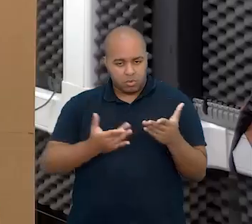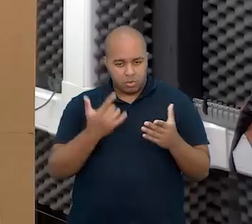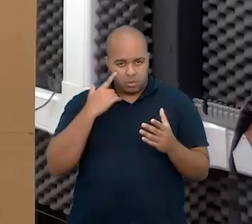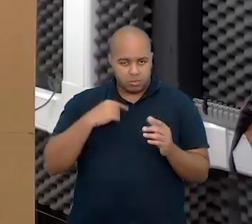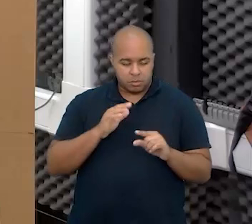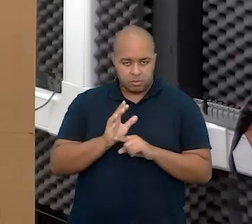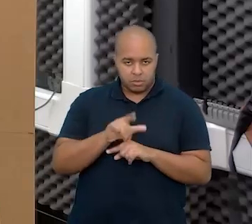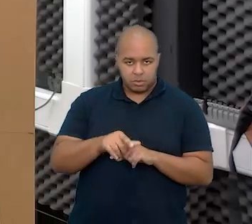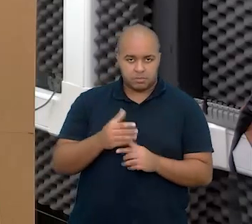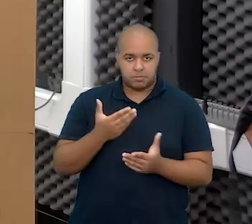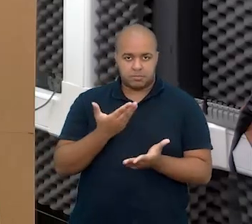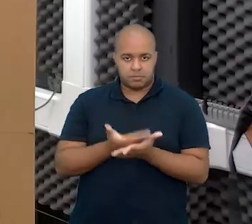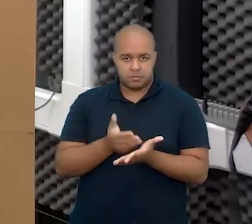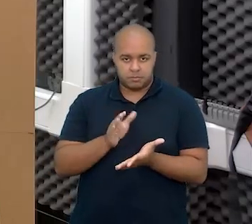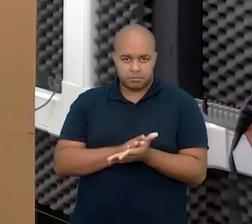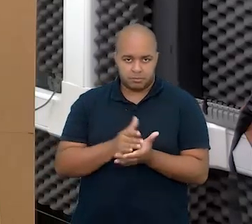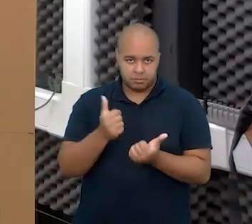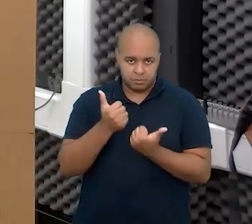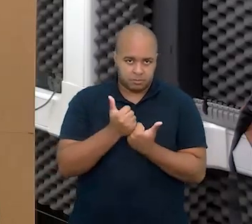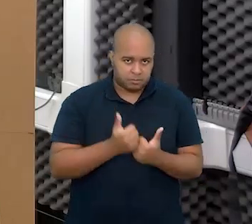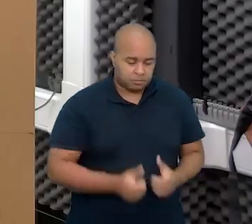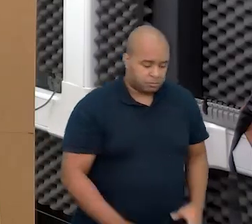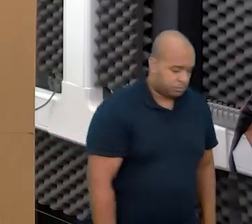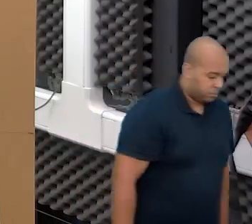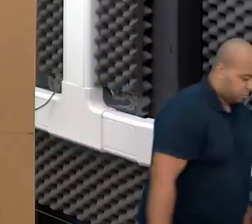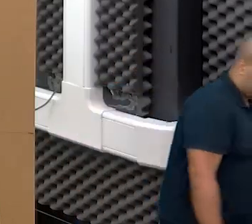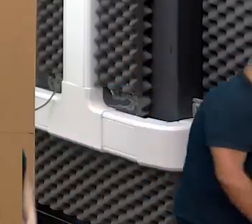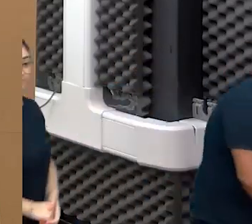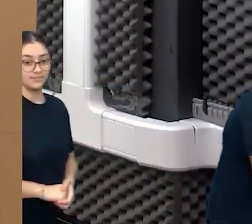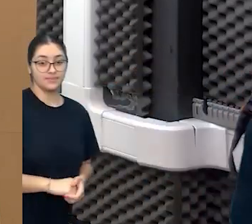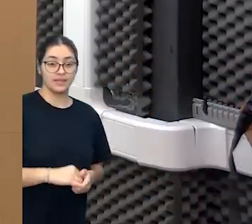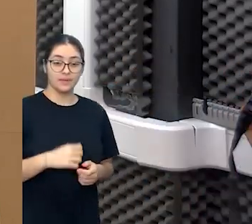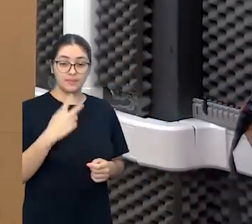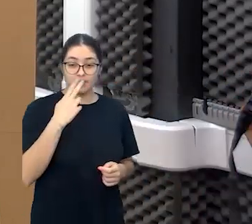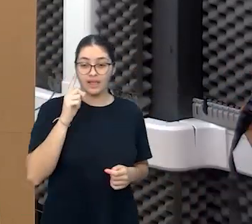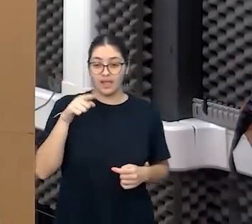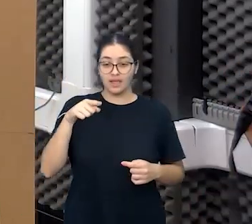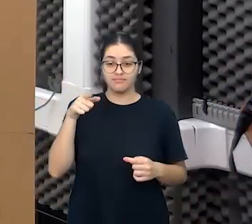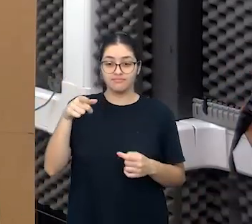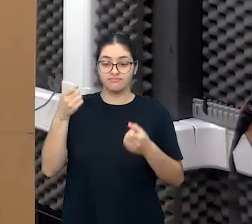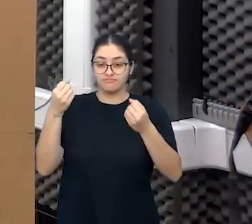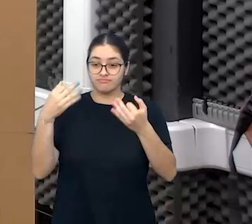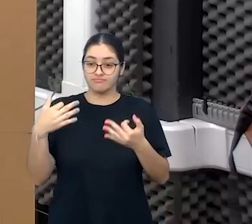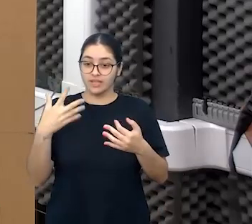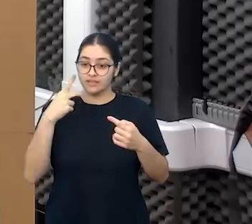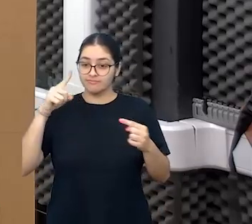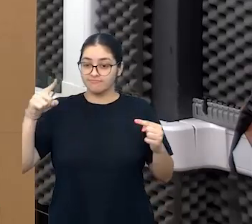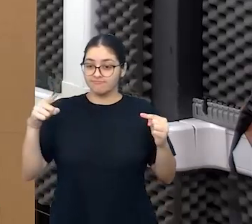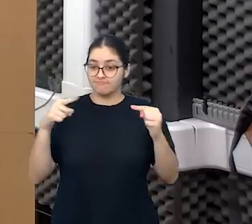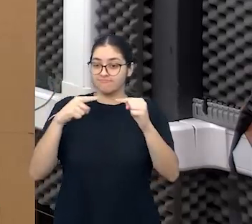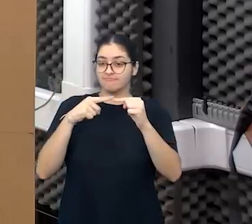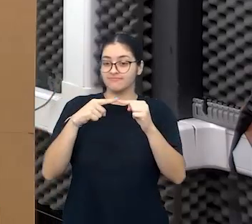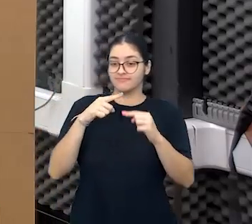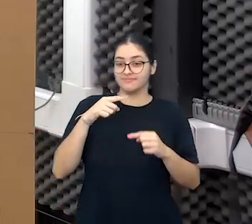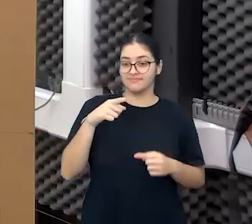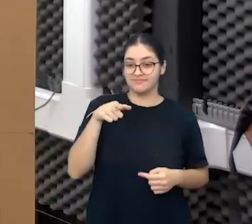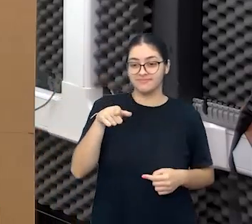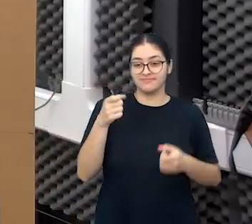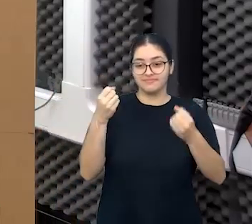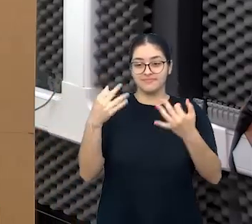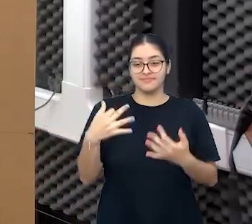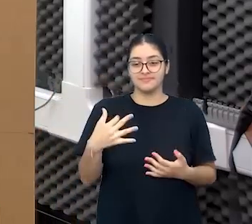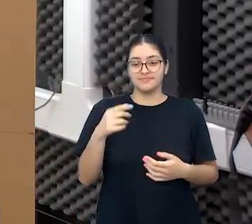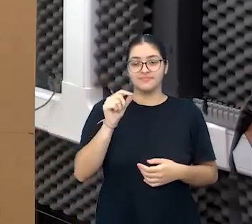vou contribuir aqui com a fala da professora Cláudia, que vai totalmente ao encontro do que você está trazendo, resgatando conosco, que